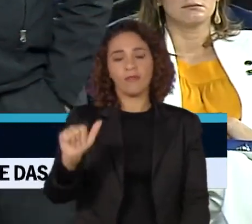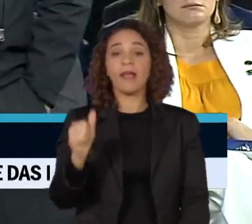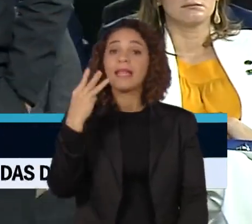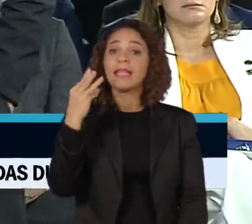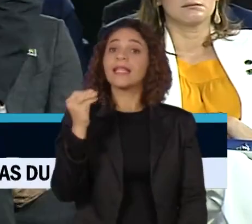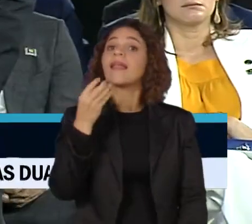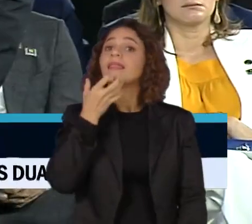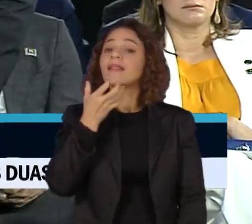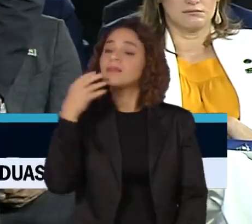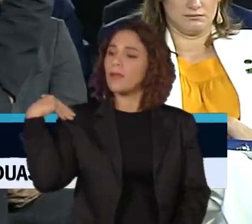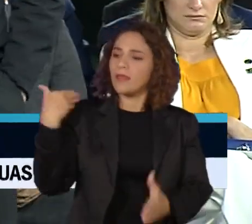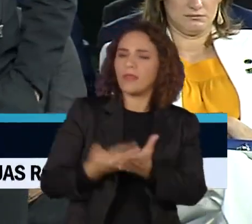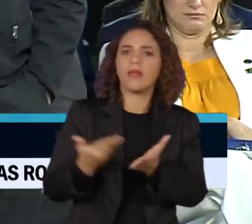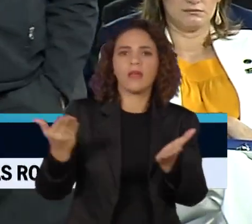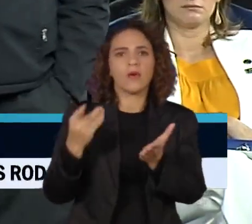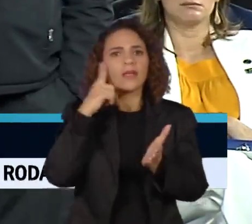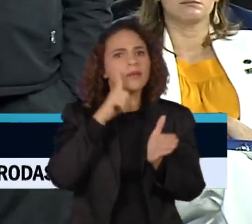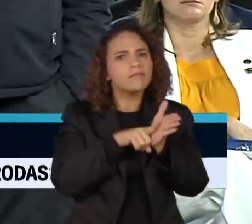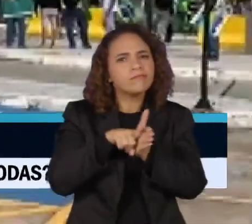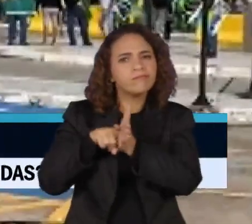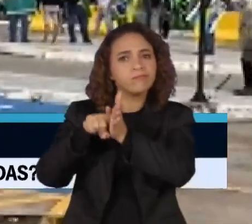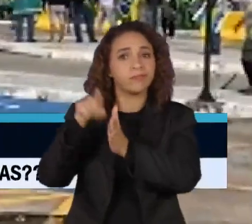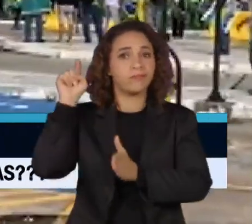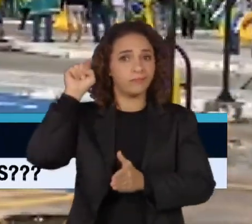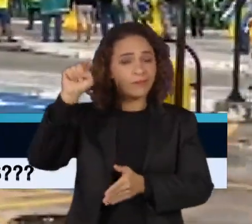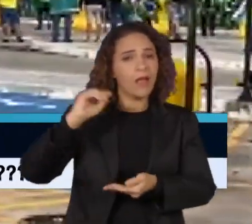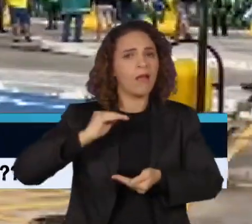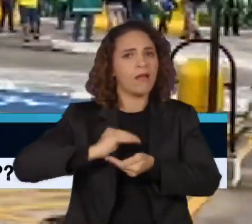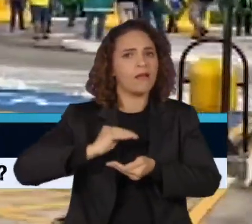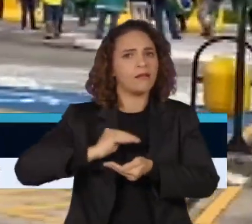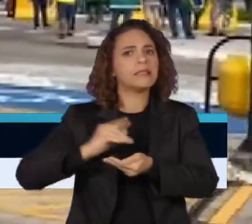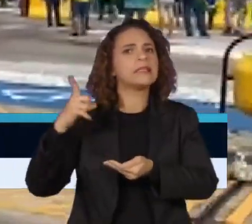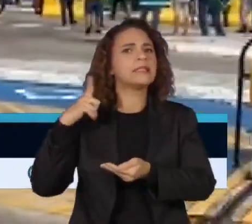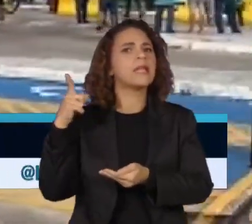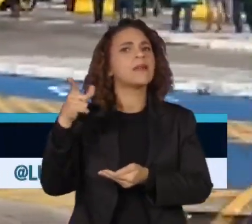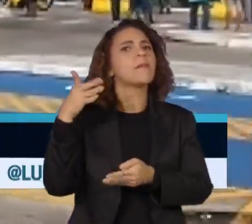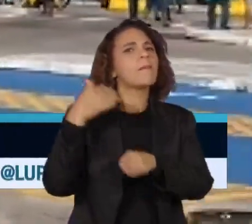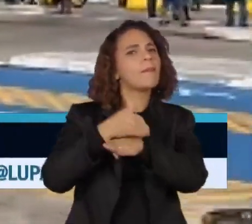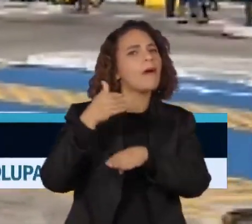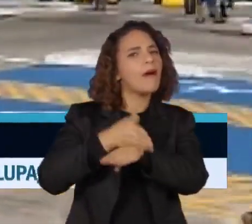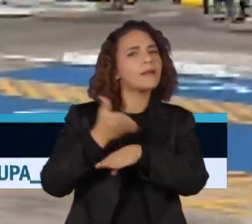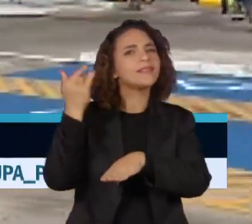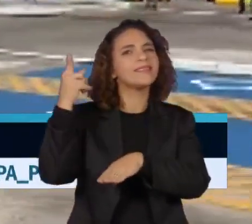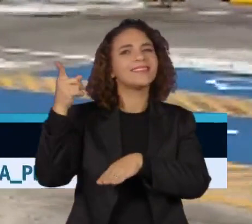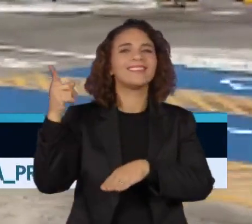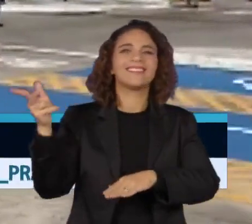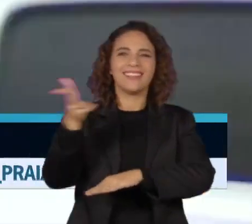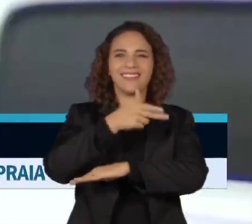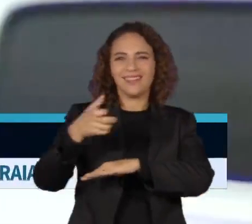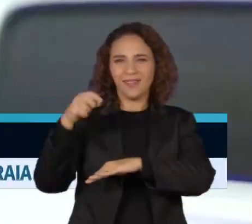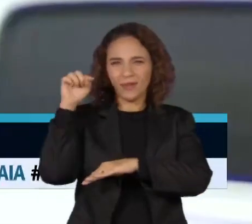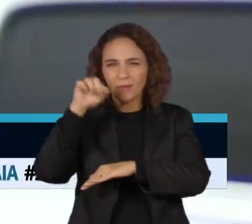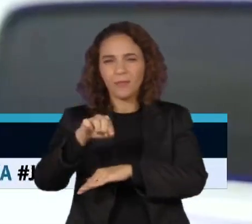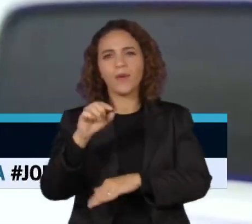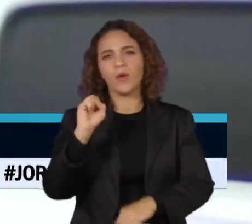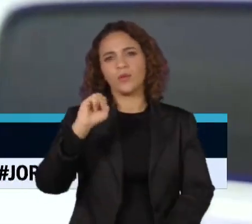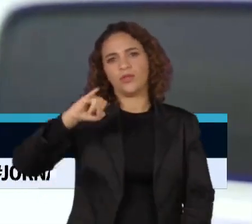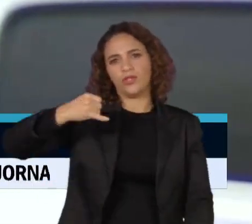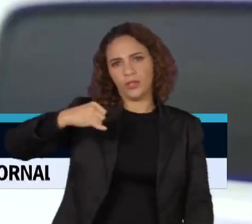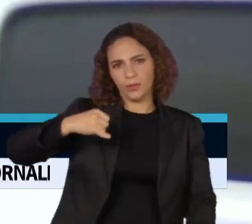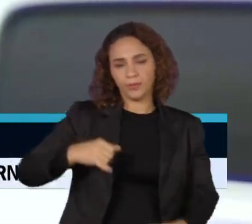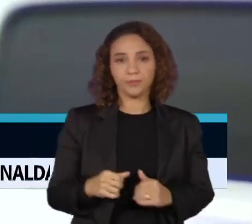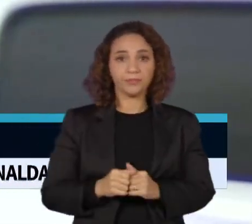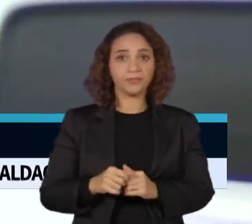dezembro e é alvo de investigação do STF sobre suposto envolvimento nos atos extremistas de 8 de janeiro. O cerco se